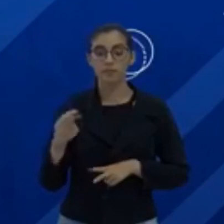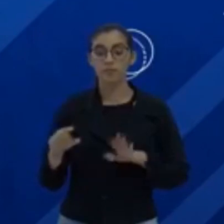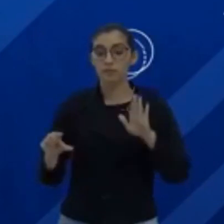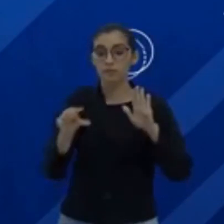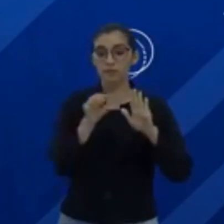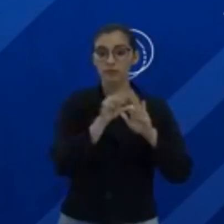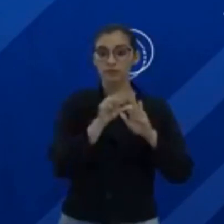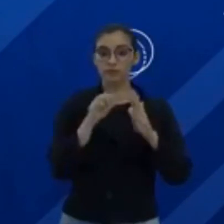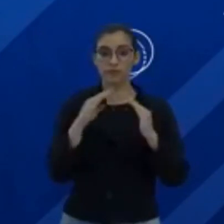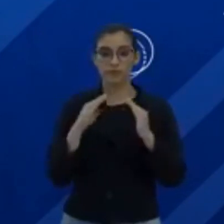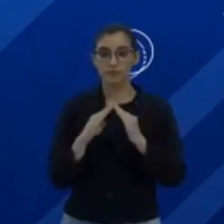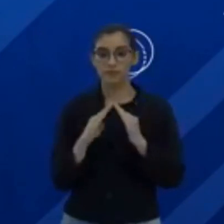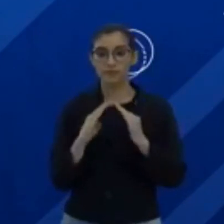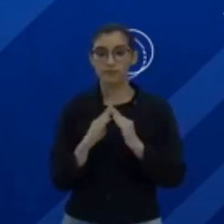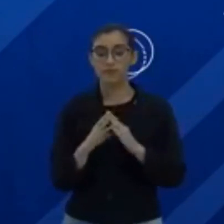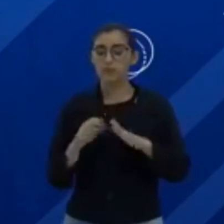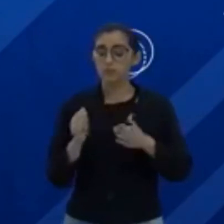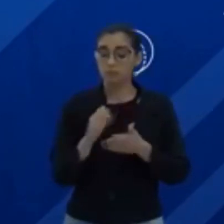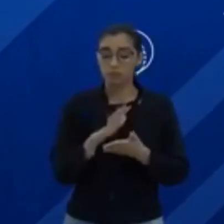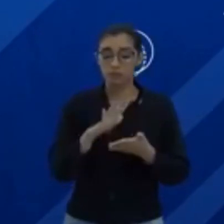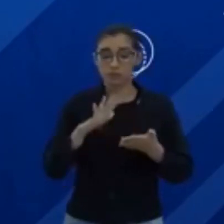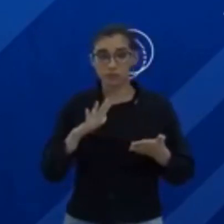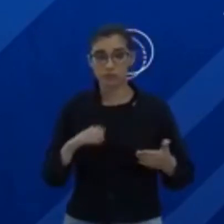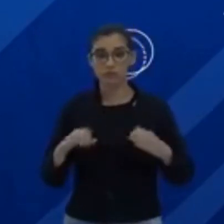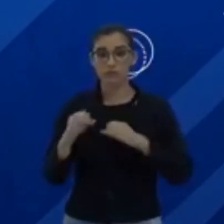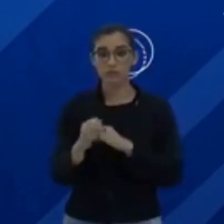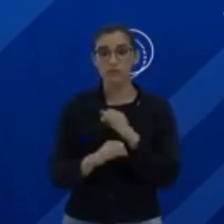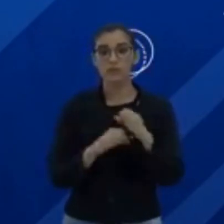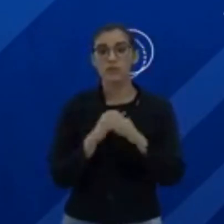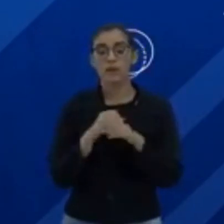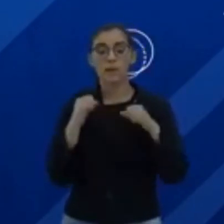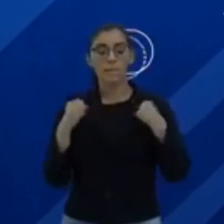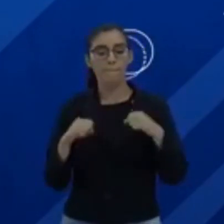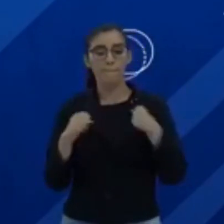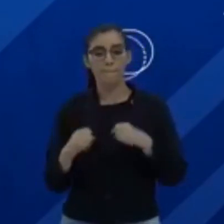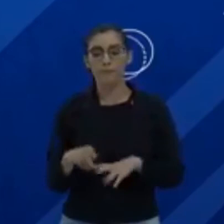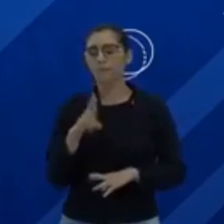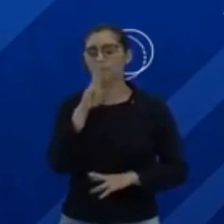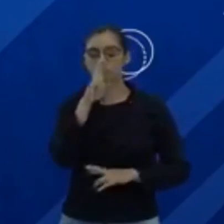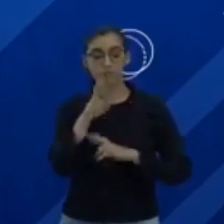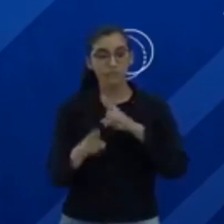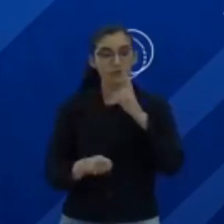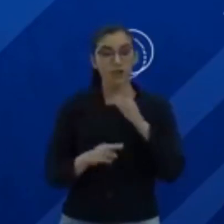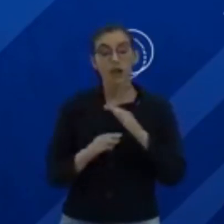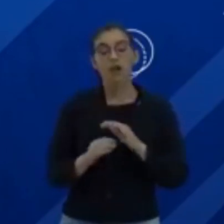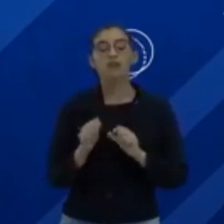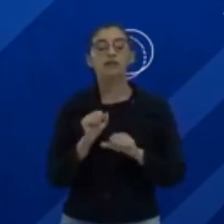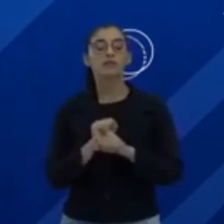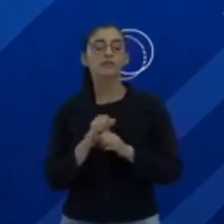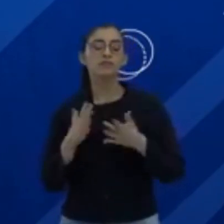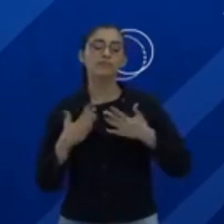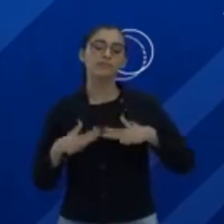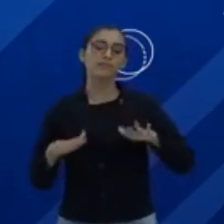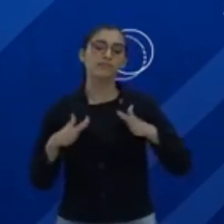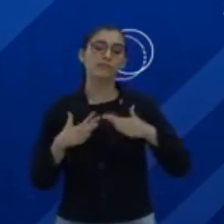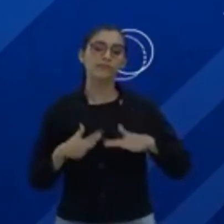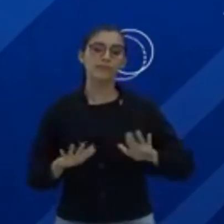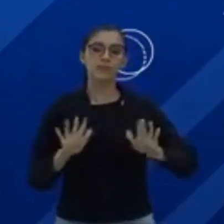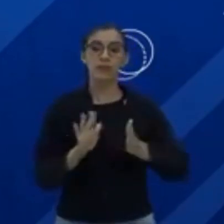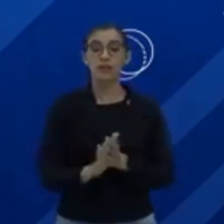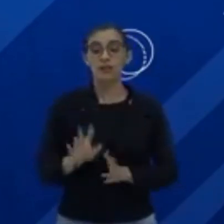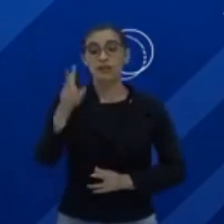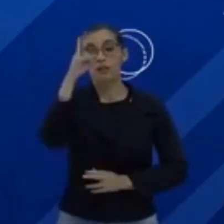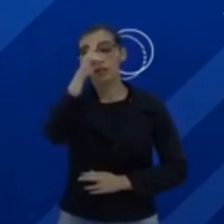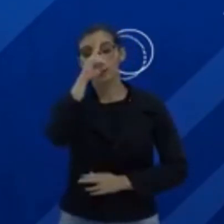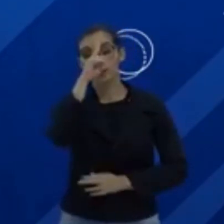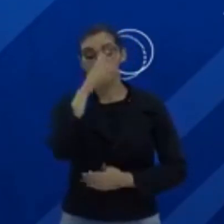aba Para Casa. Então, são atividades online que você pode resolver, mas isso daqui a pouquinho você pode ir lá, certo? E sempre lembrando